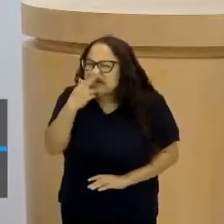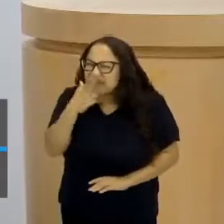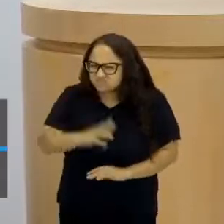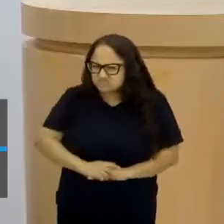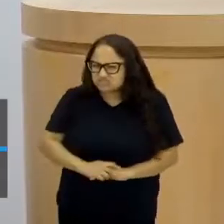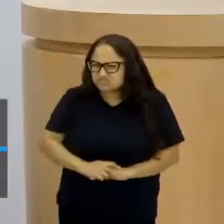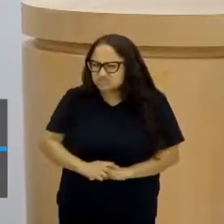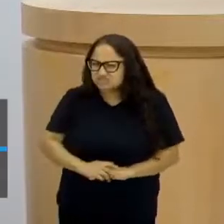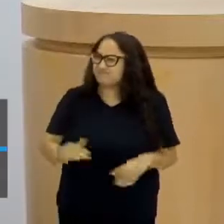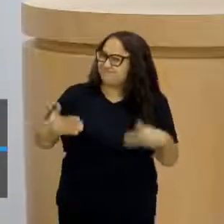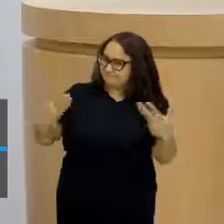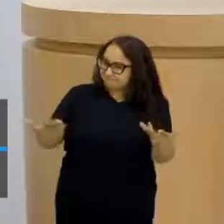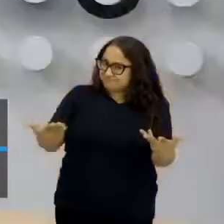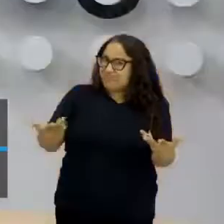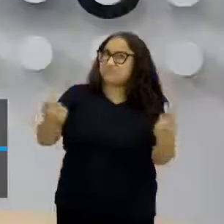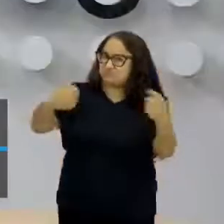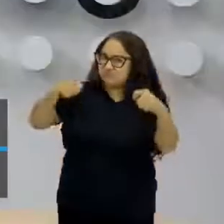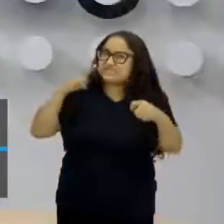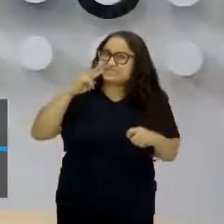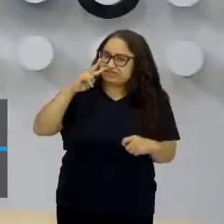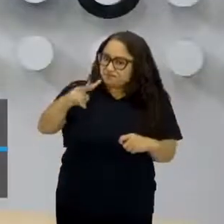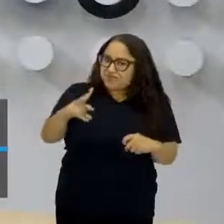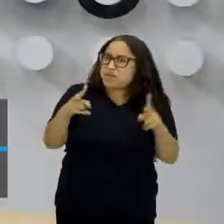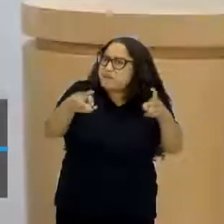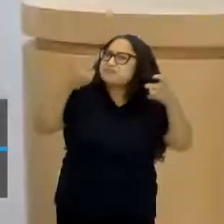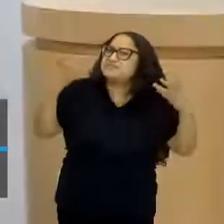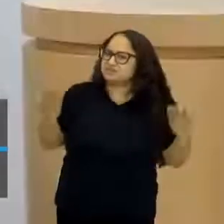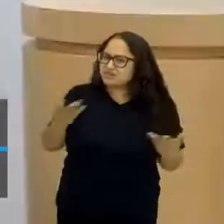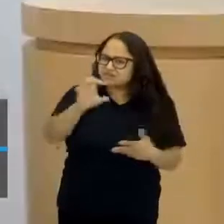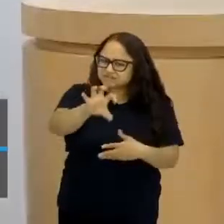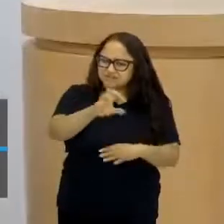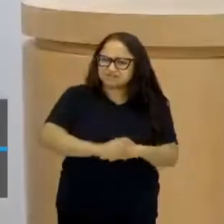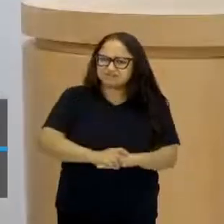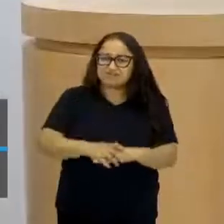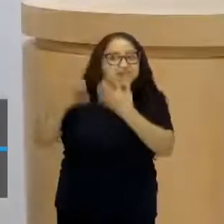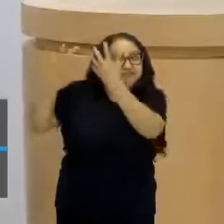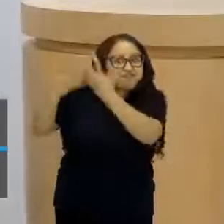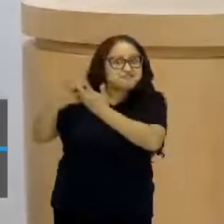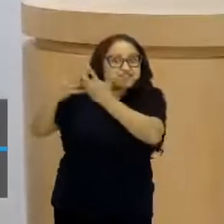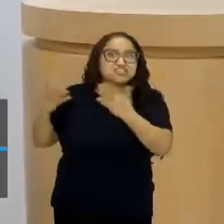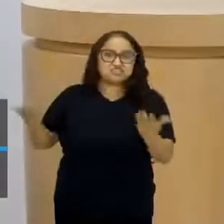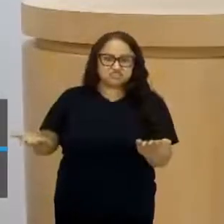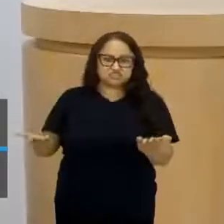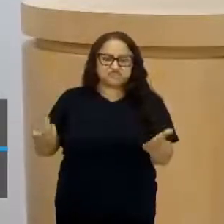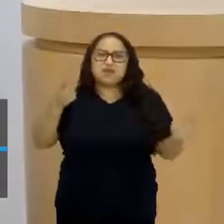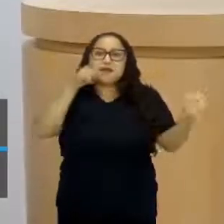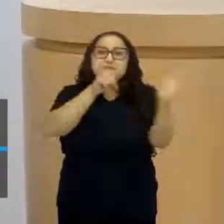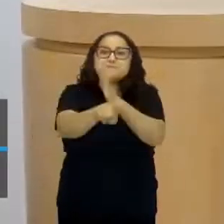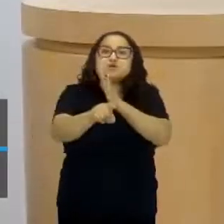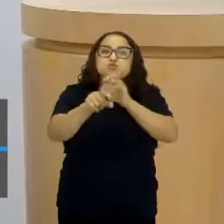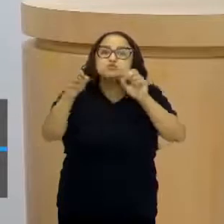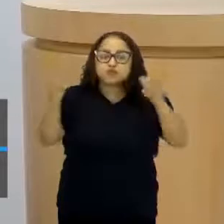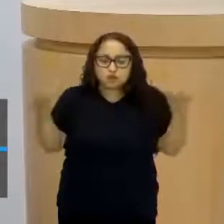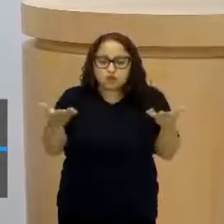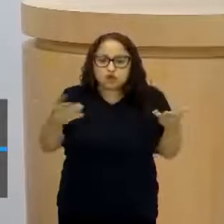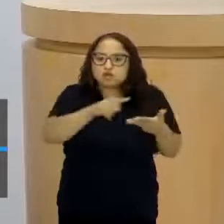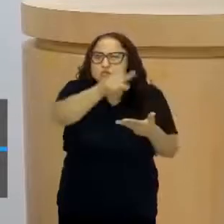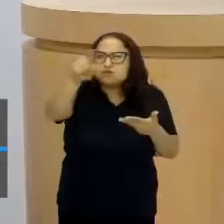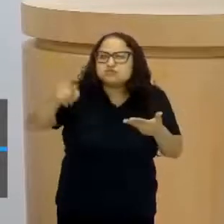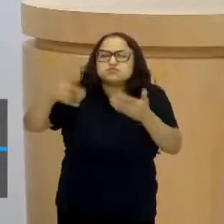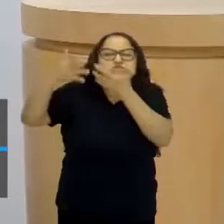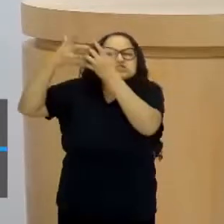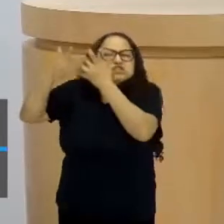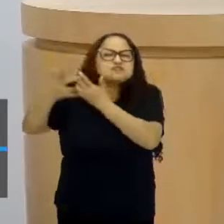algum comentário, Mauro, da... Por enquanto, o pessoal está pensando. O ainda está refletindo. vou deixar essa pergunta no ar para vocês irem